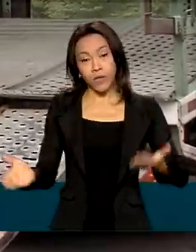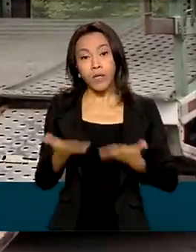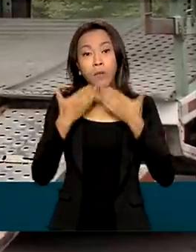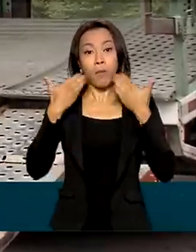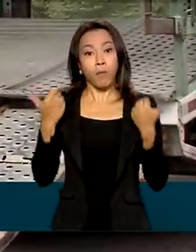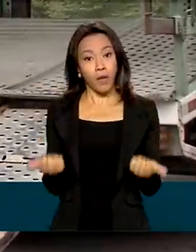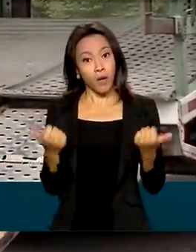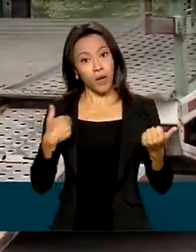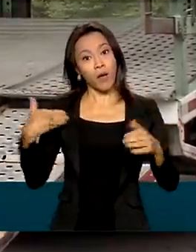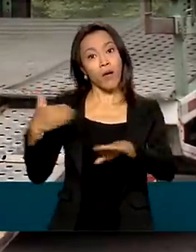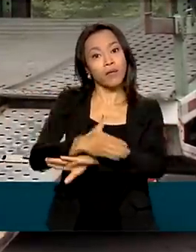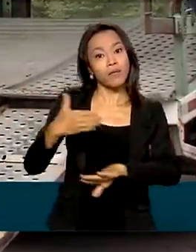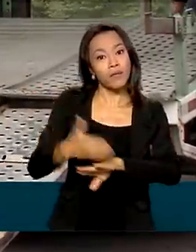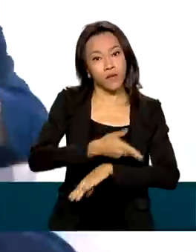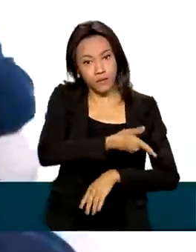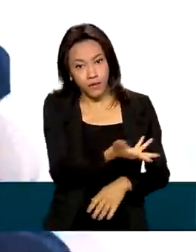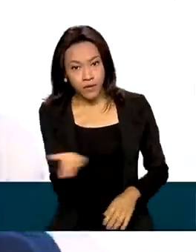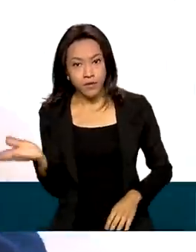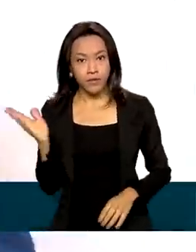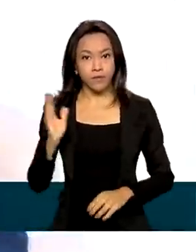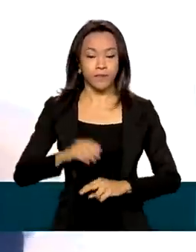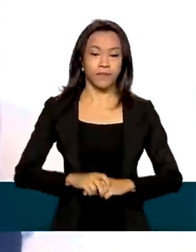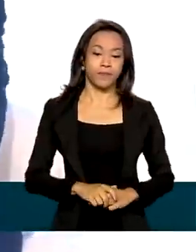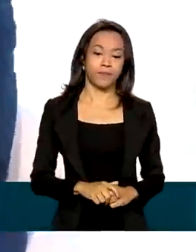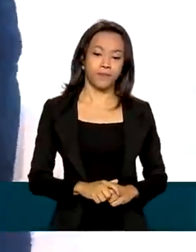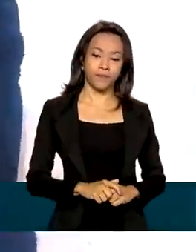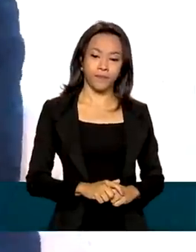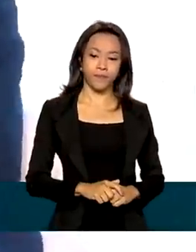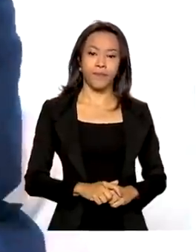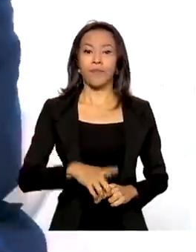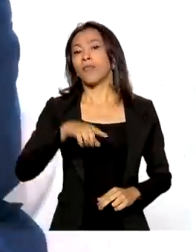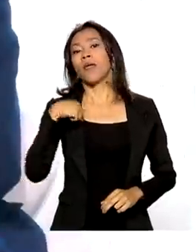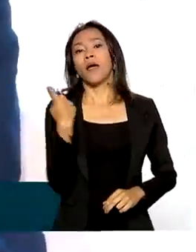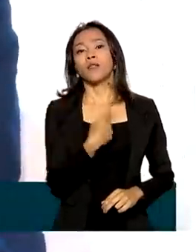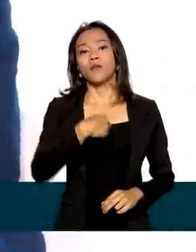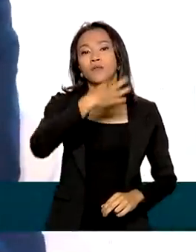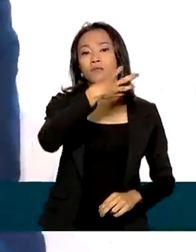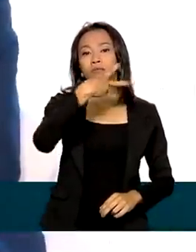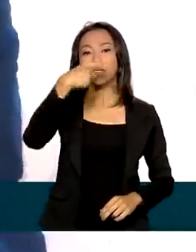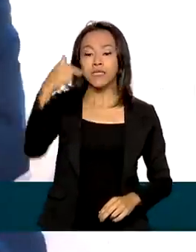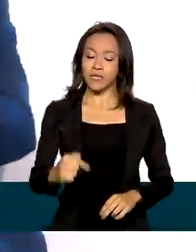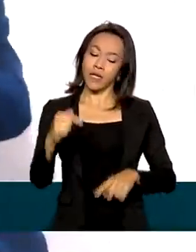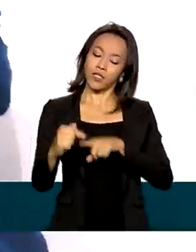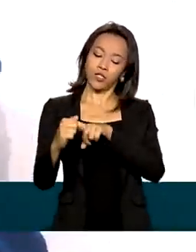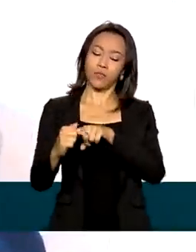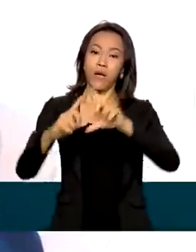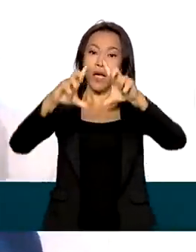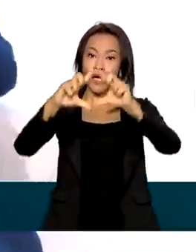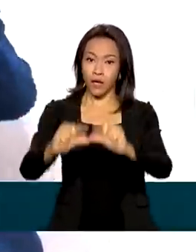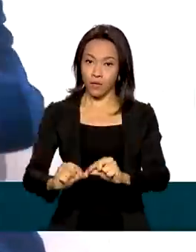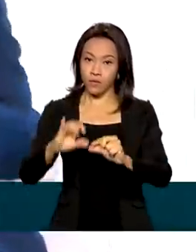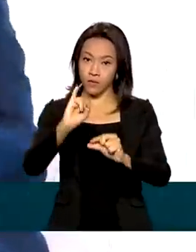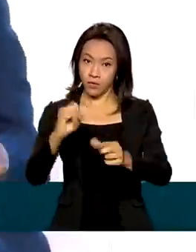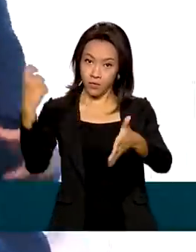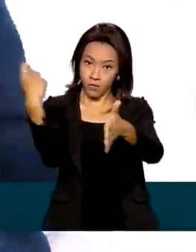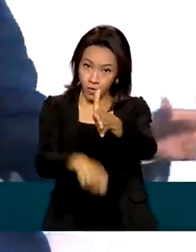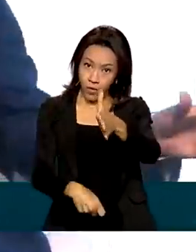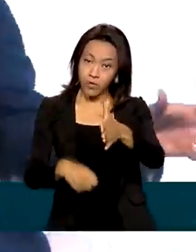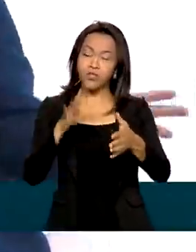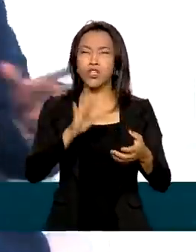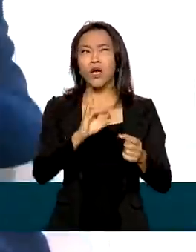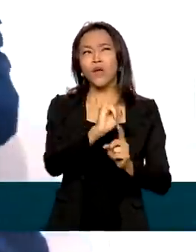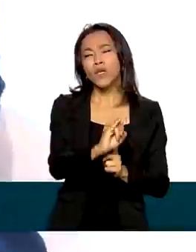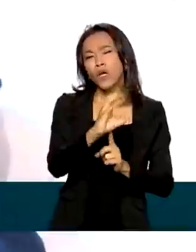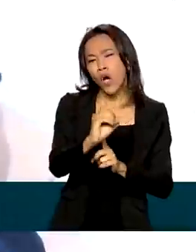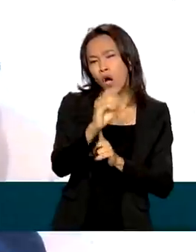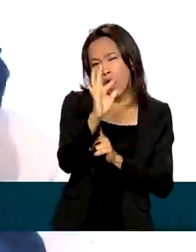acesso aos bens de consumo. É a nossa sétima redução de impostos agora. Nós já acertamos a redução do IOF